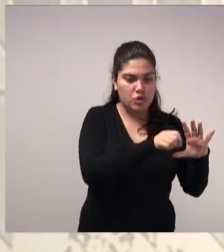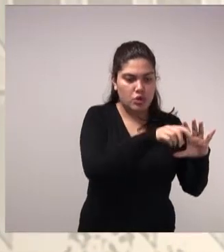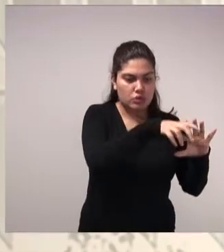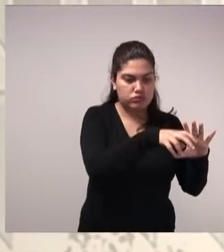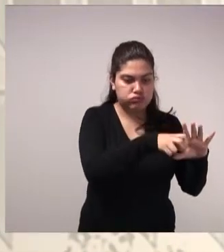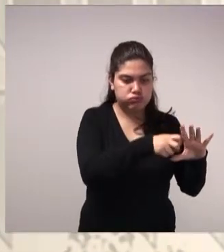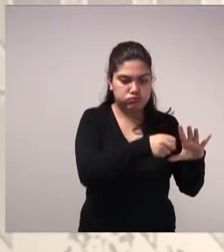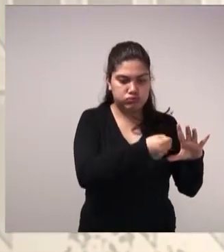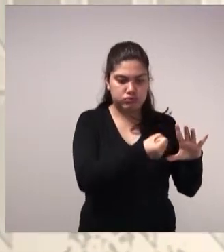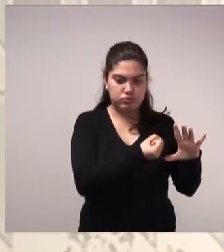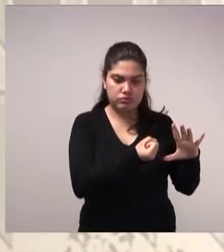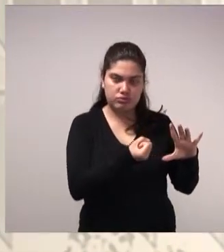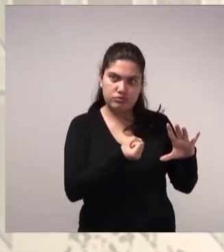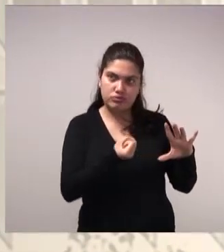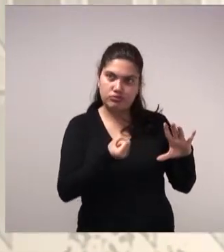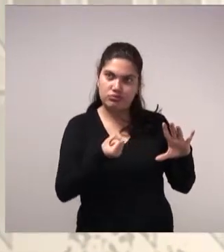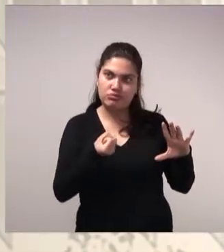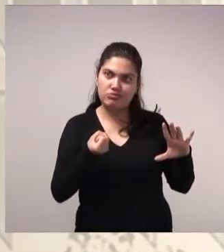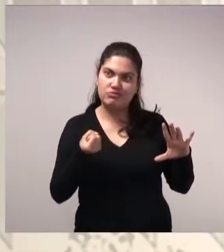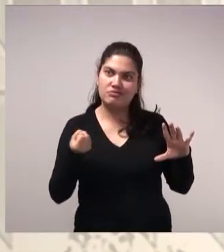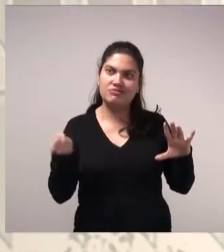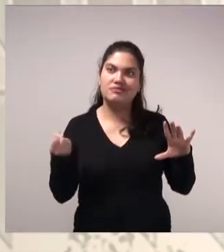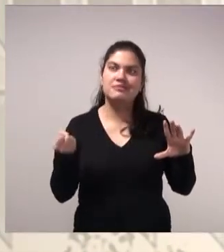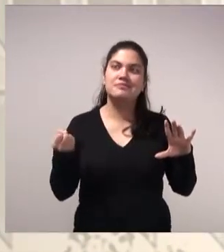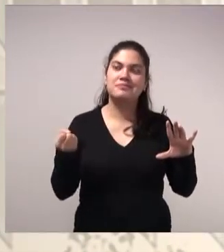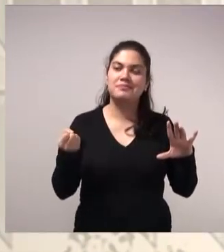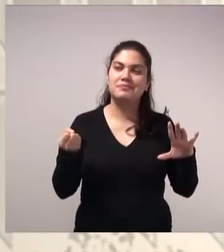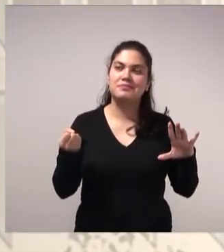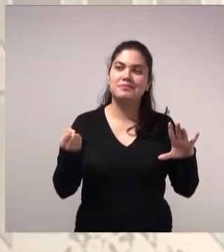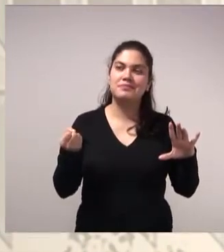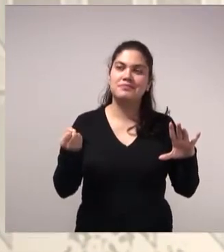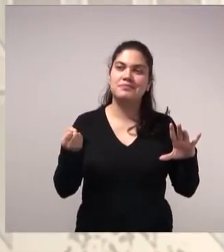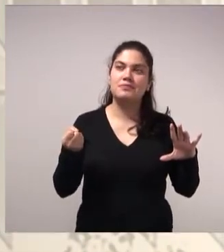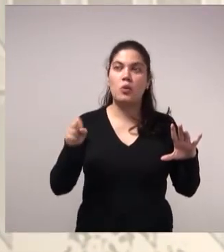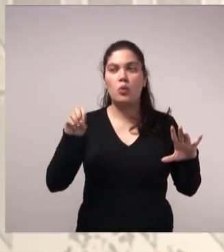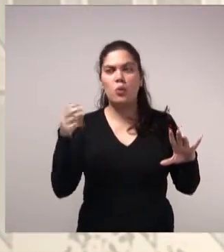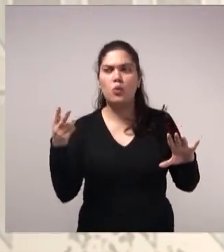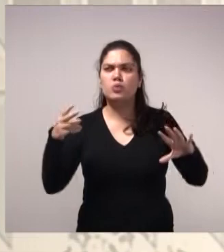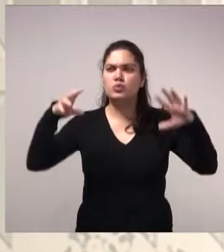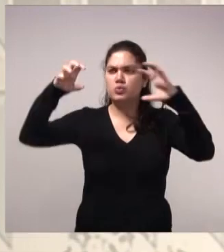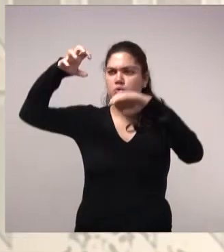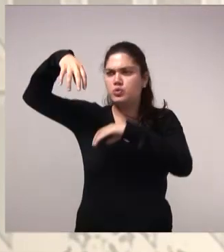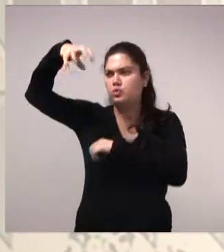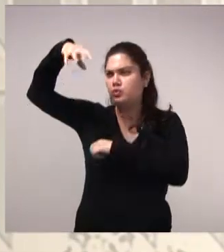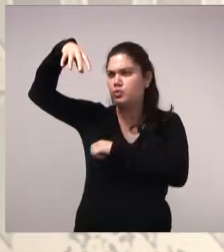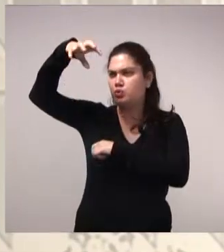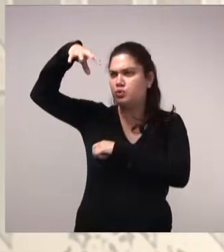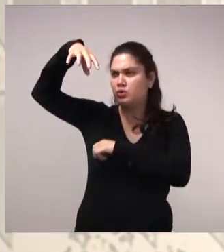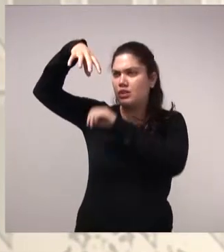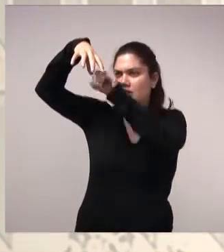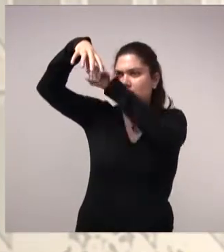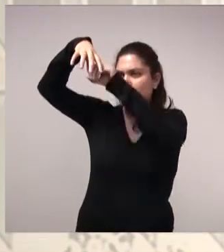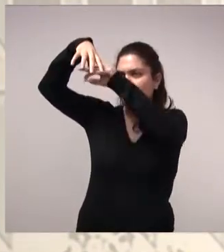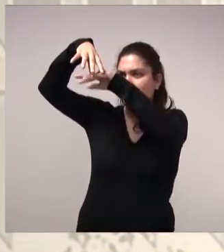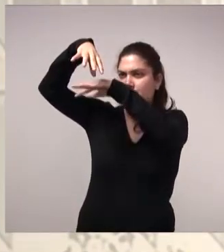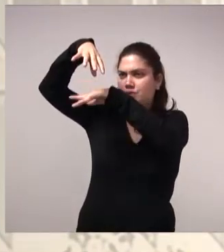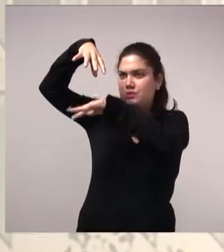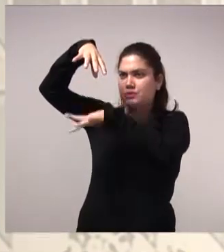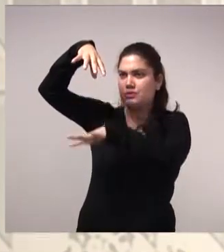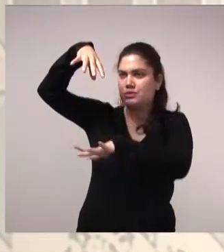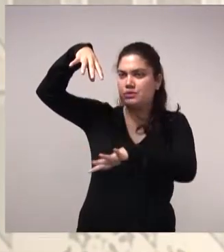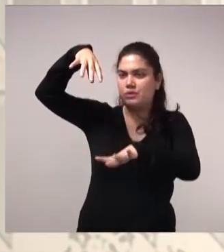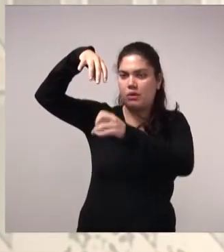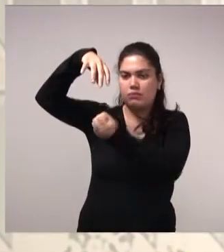subsuperficial. Ou uma água do chuveiro para irrigar um jardim mara verde, um